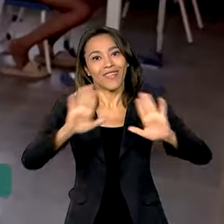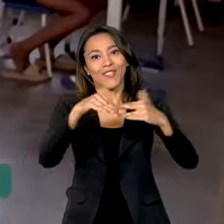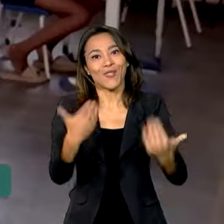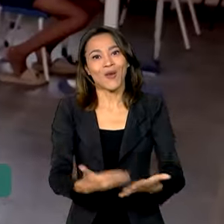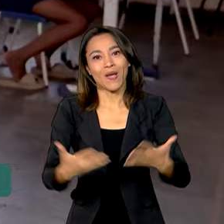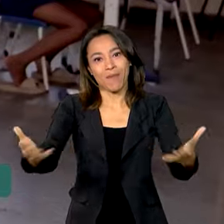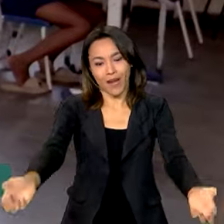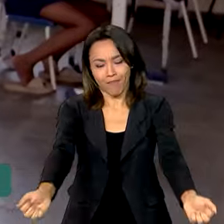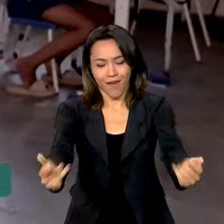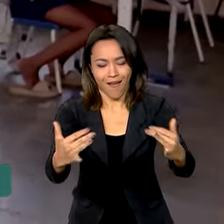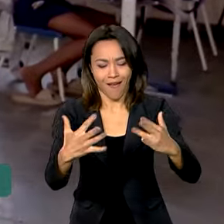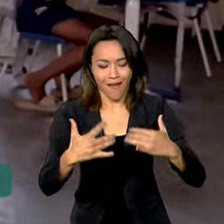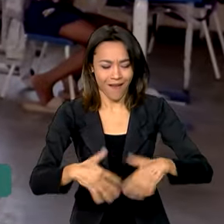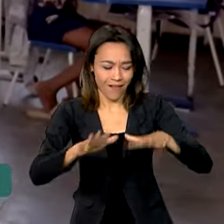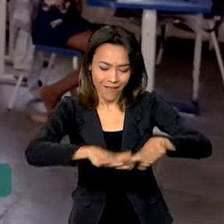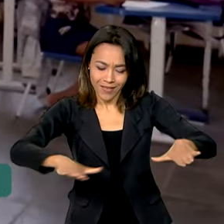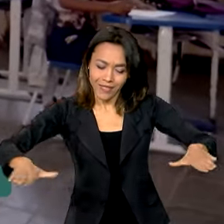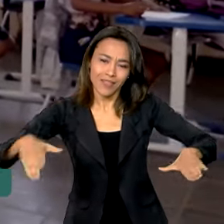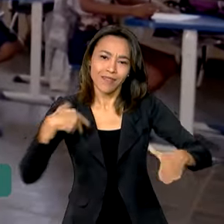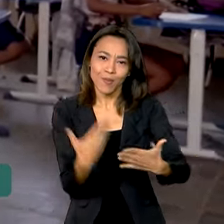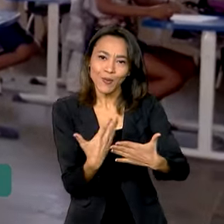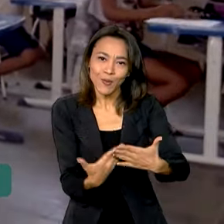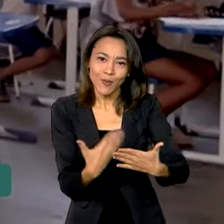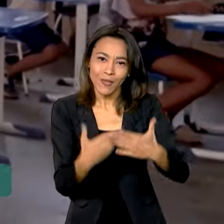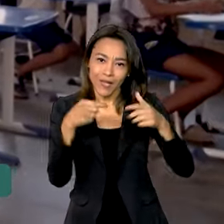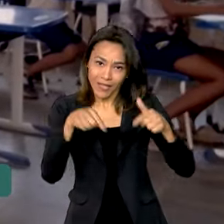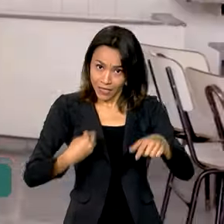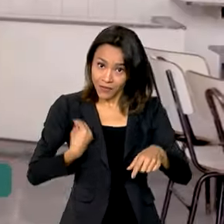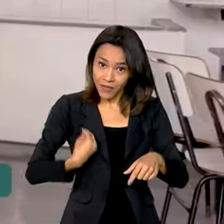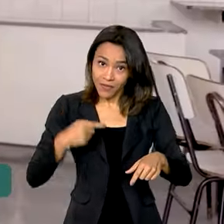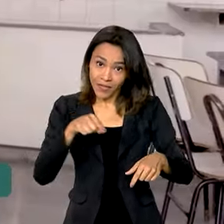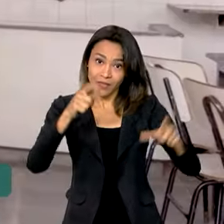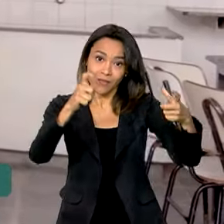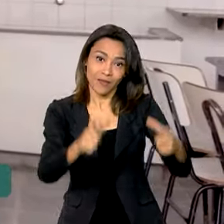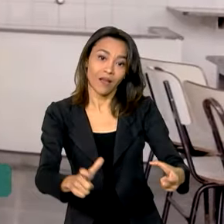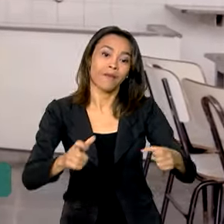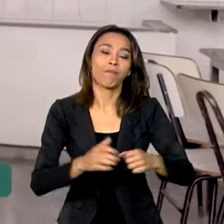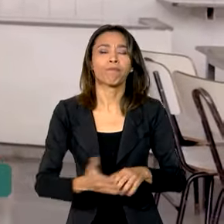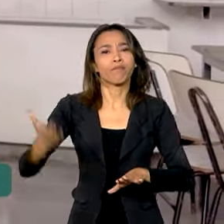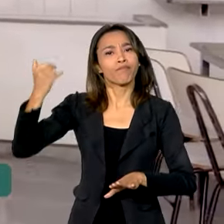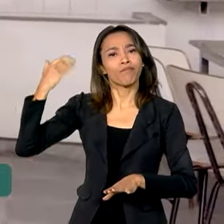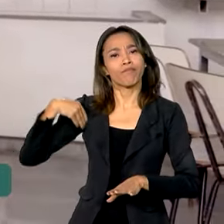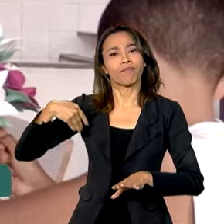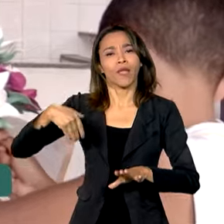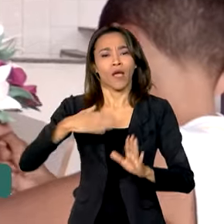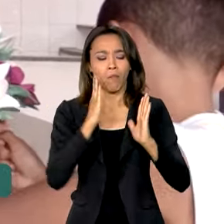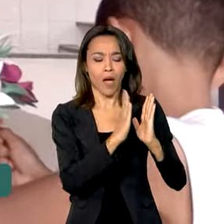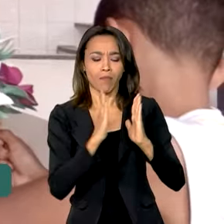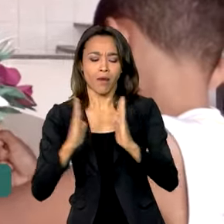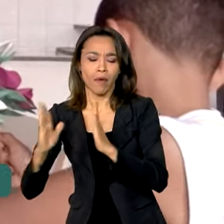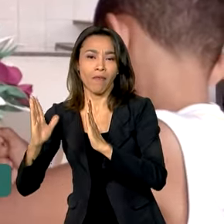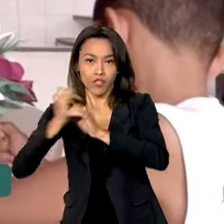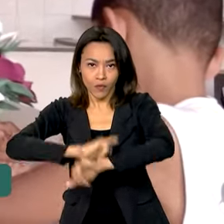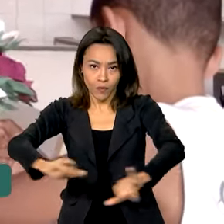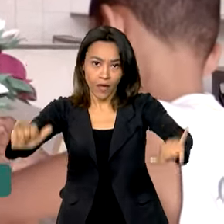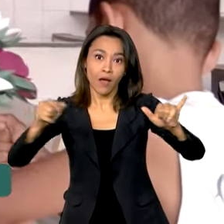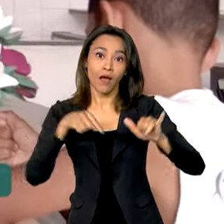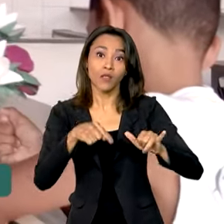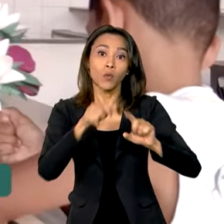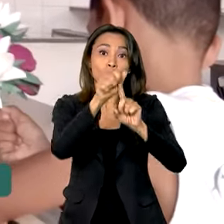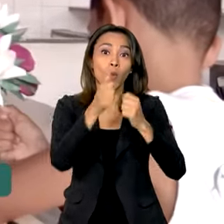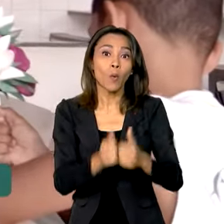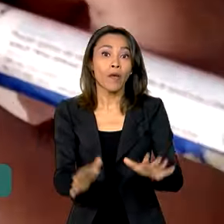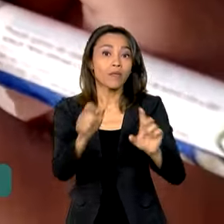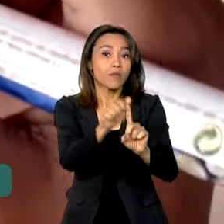em idade escolar que vivem nessas comunidades. Segundo o cronograma divulgado, as obras começam em maio e devem